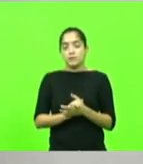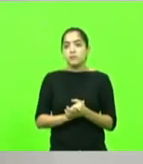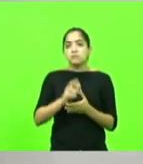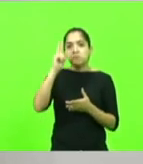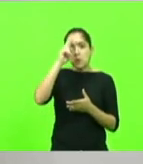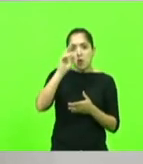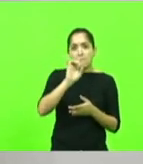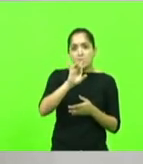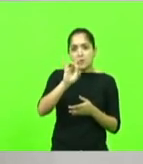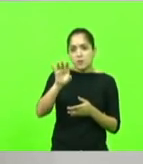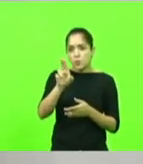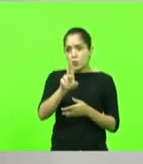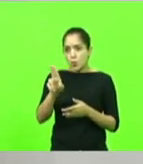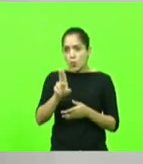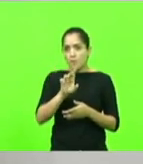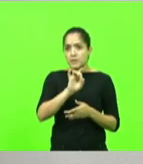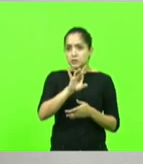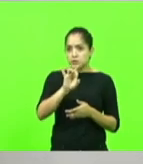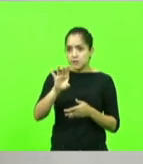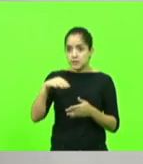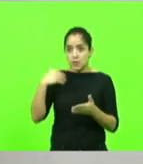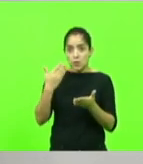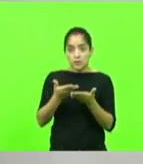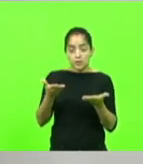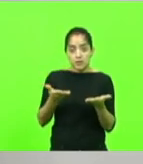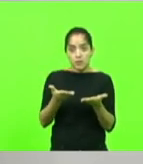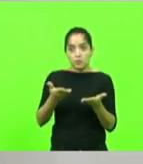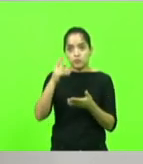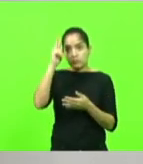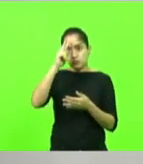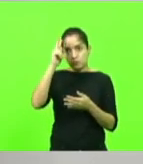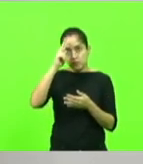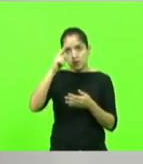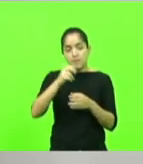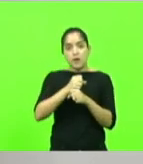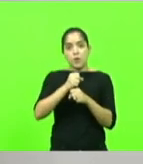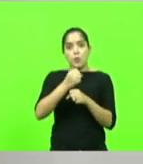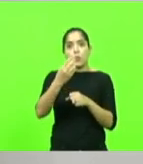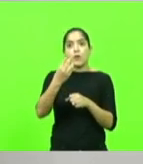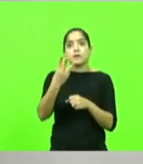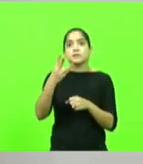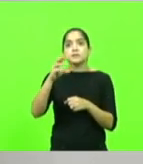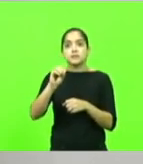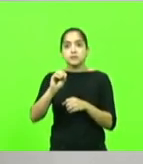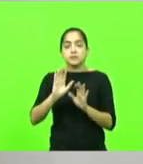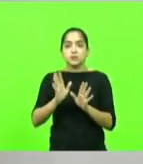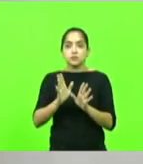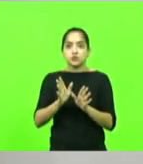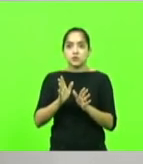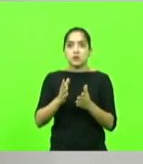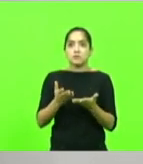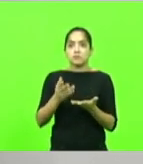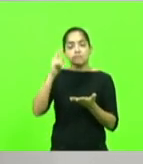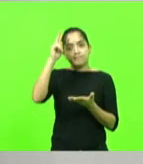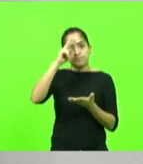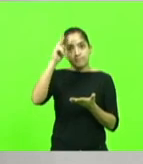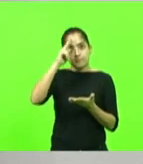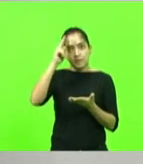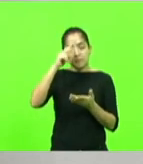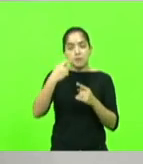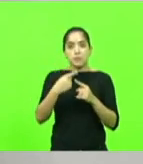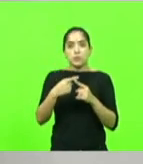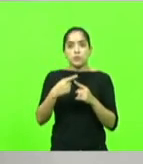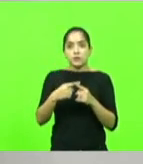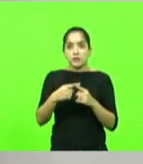nome de cada um deles até hoje. Isso já se vai quase 30 anos. E a gente faz questão de lembrar disso aí, porque a gente